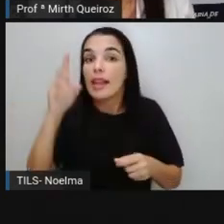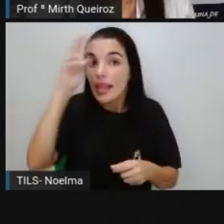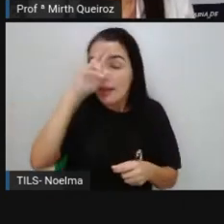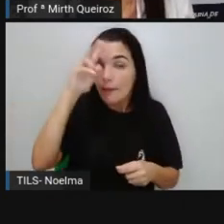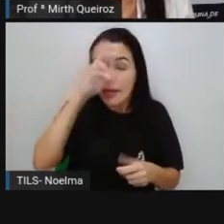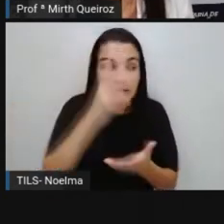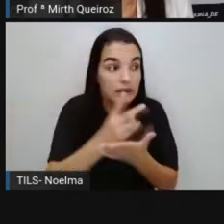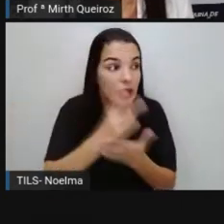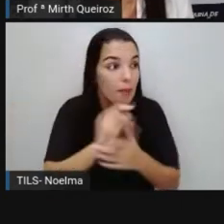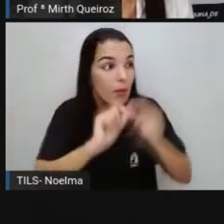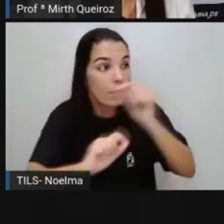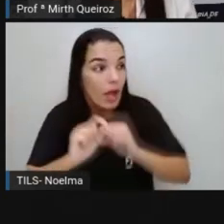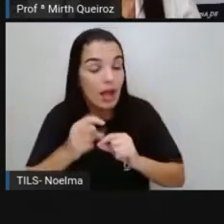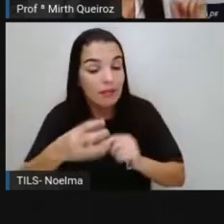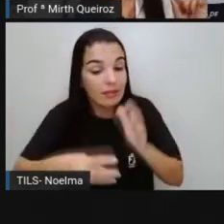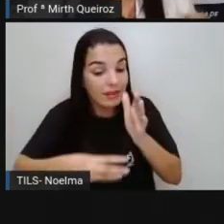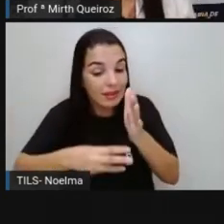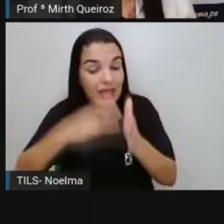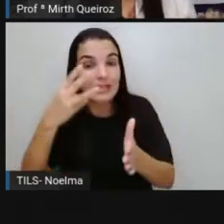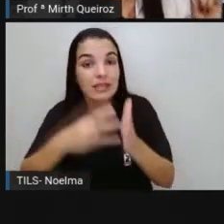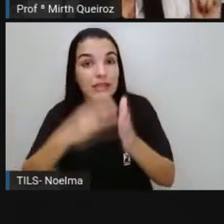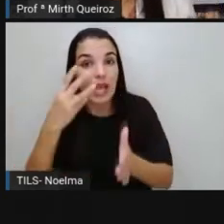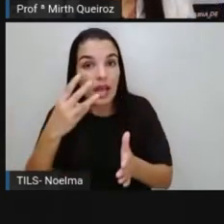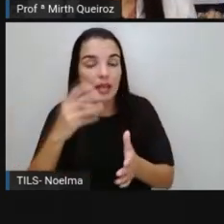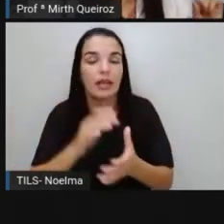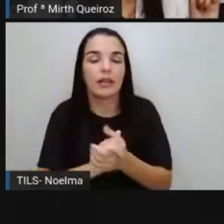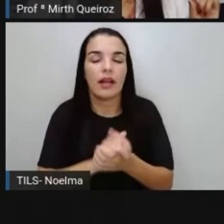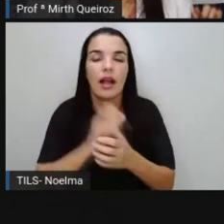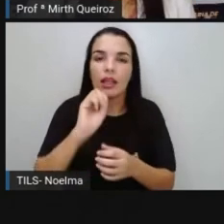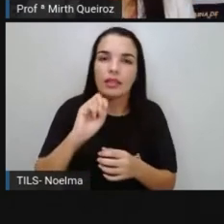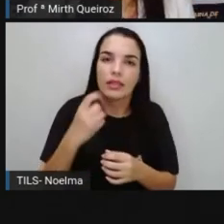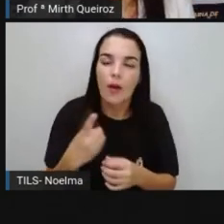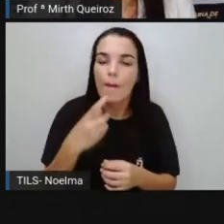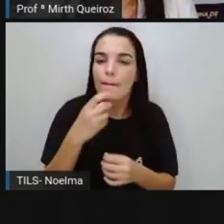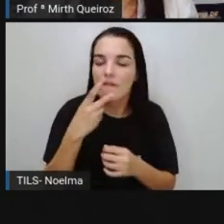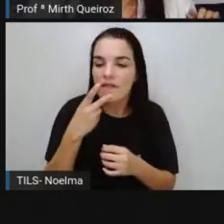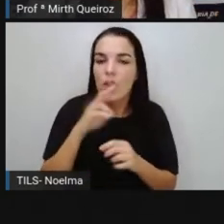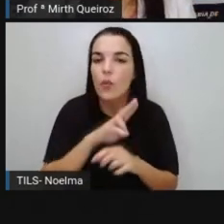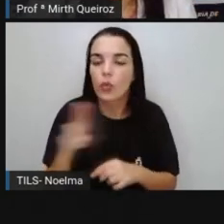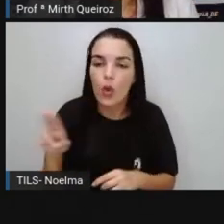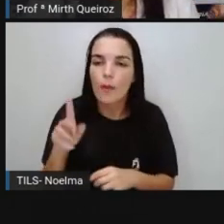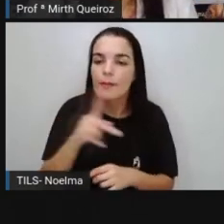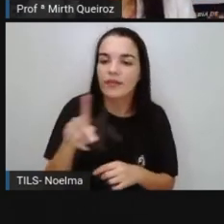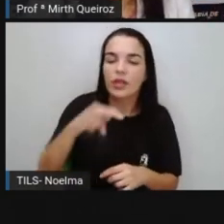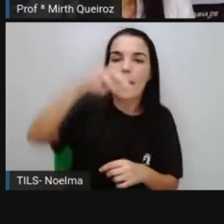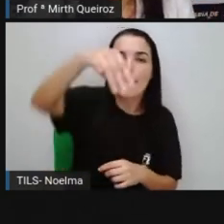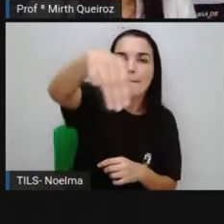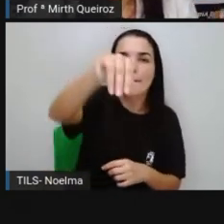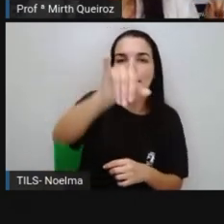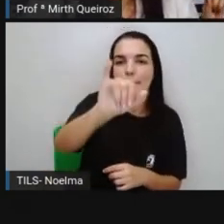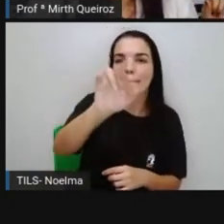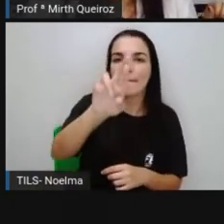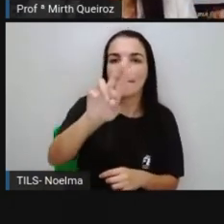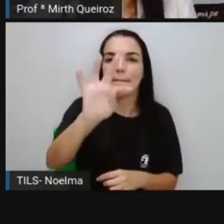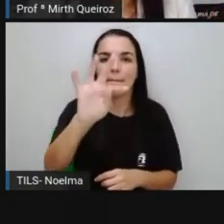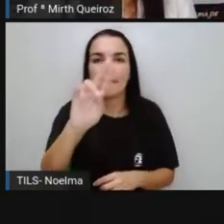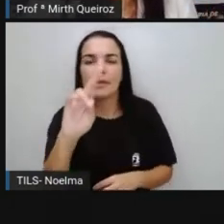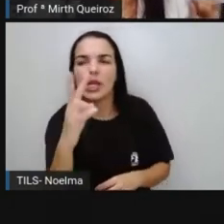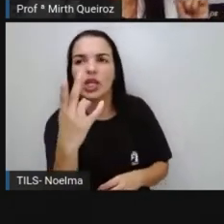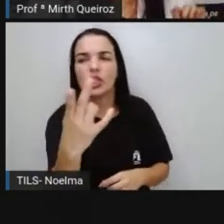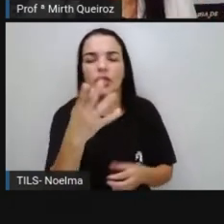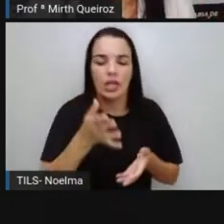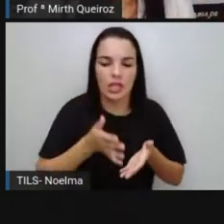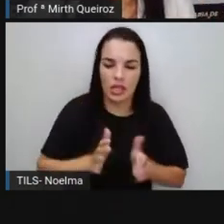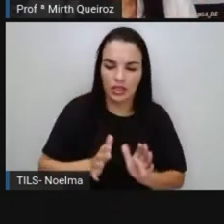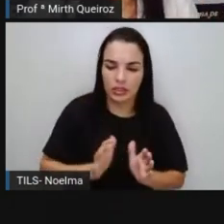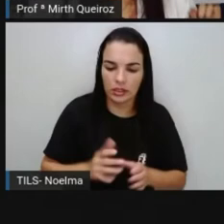Então, eu vou falar como, assim, Mirti de Queiroz Soares Santos nasceu na cidade de Santa Maria da Vitória